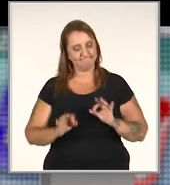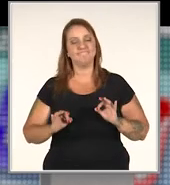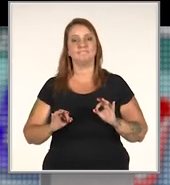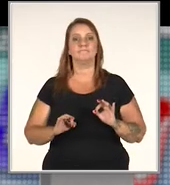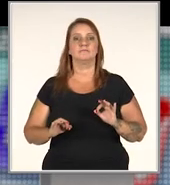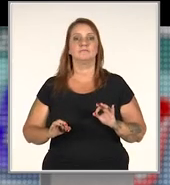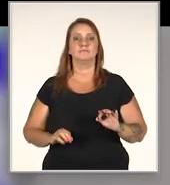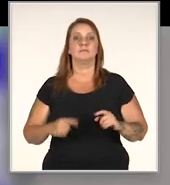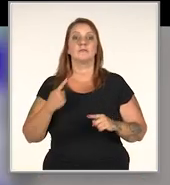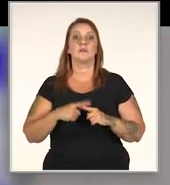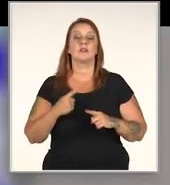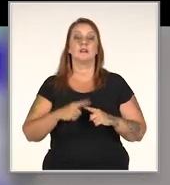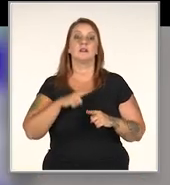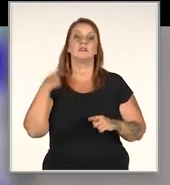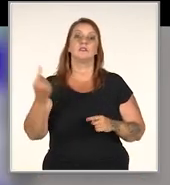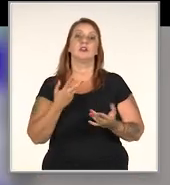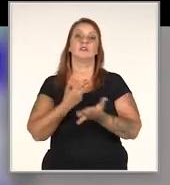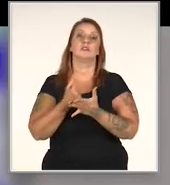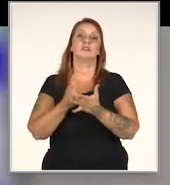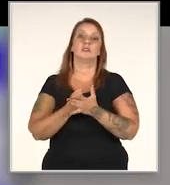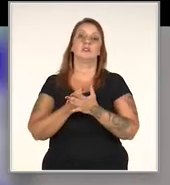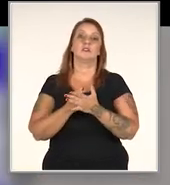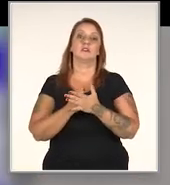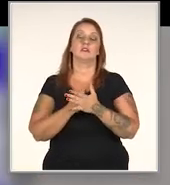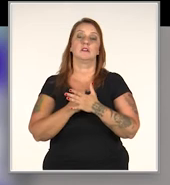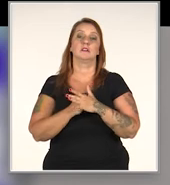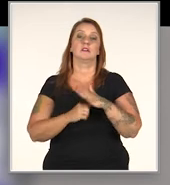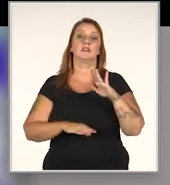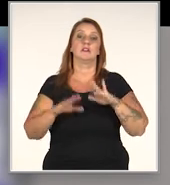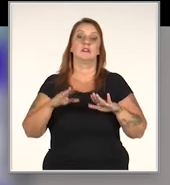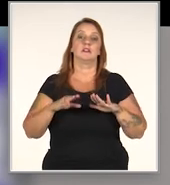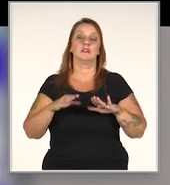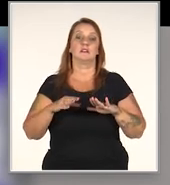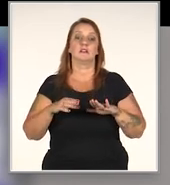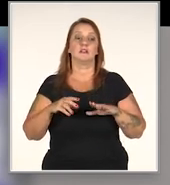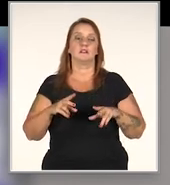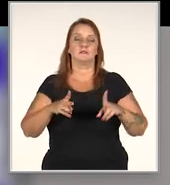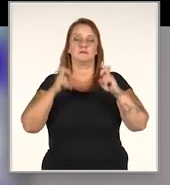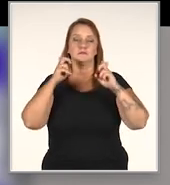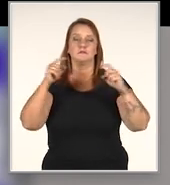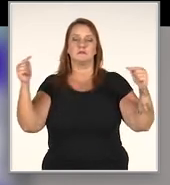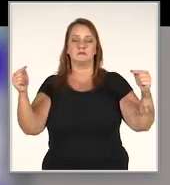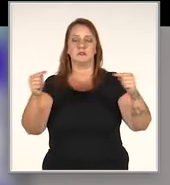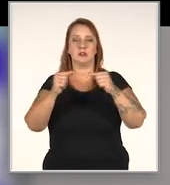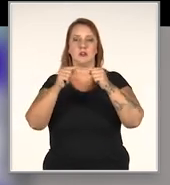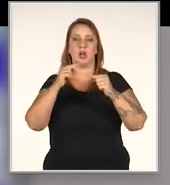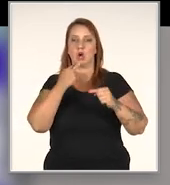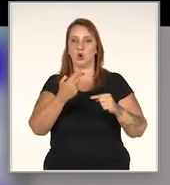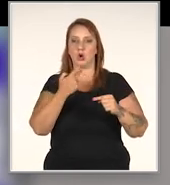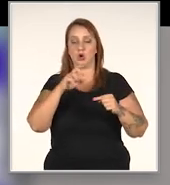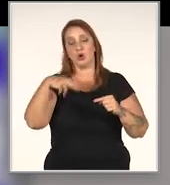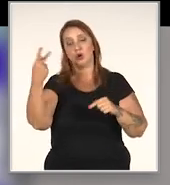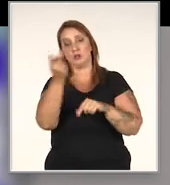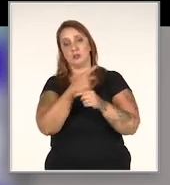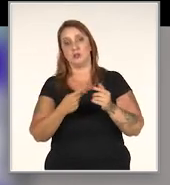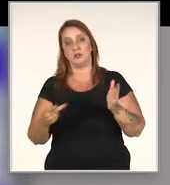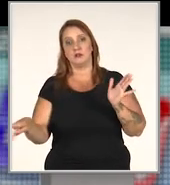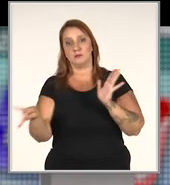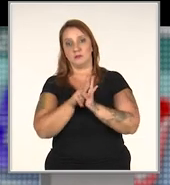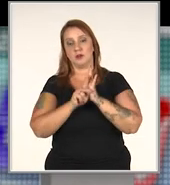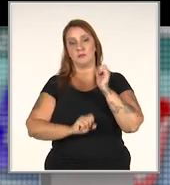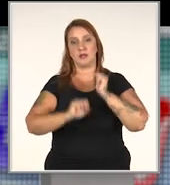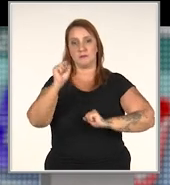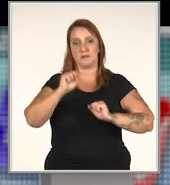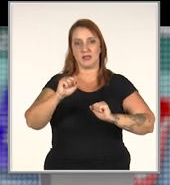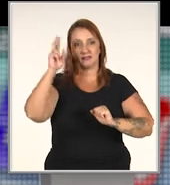certeza absoluta. Até porque nós, como consumidores, muitas vezes a gente liga uma cor ou um desenho